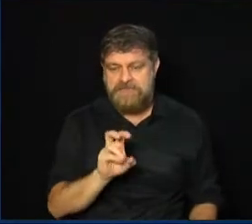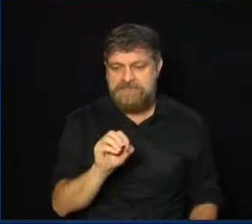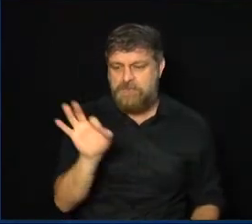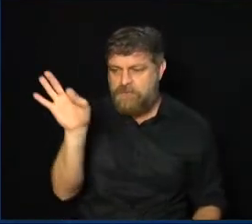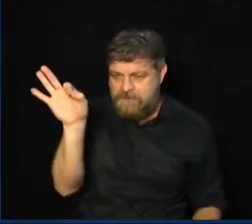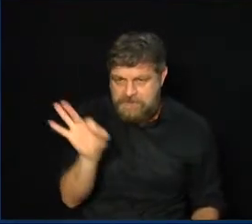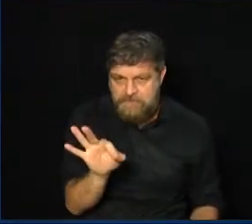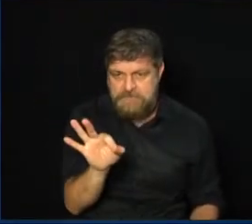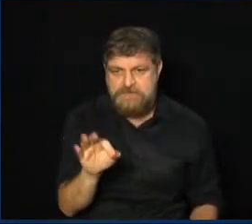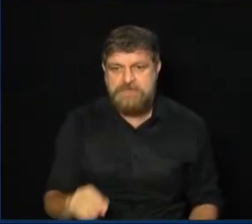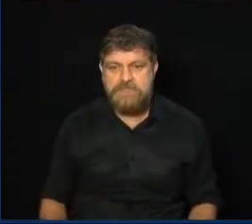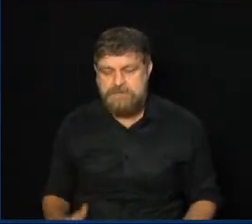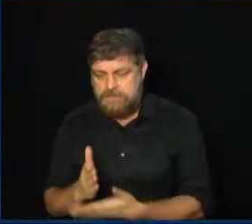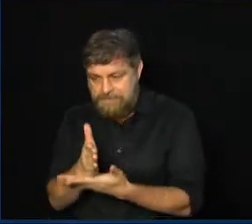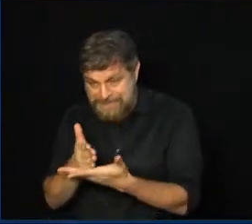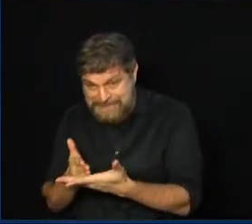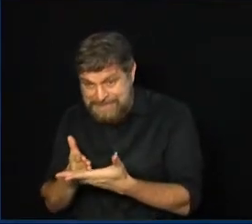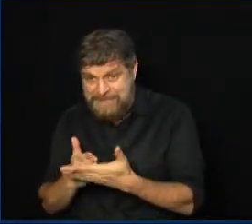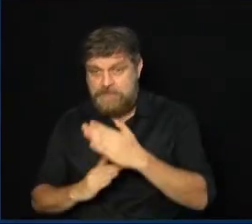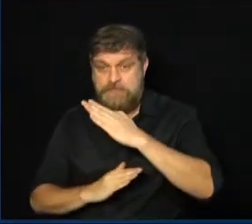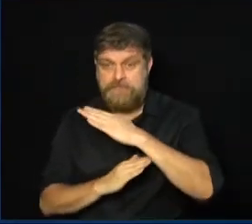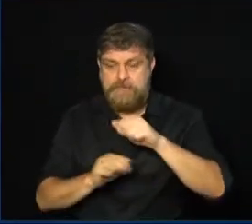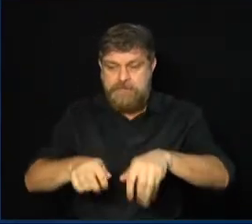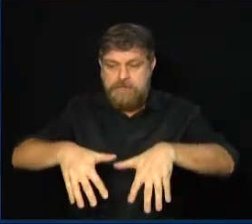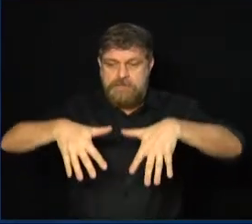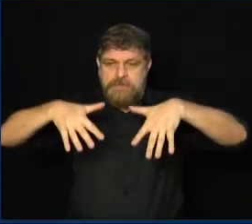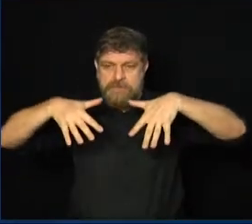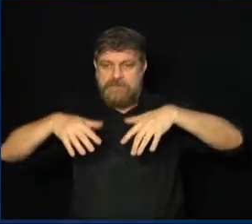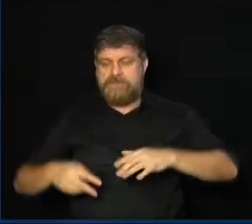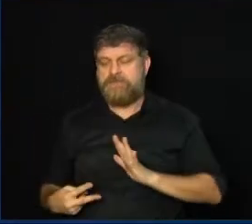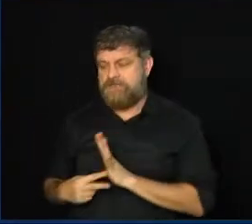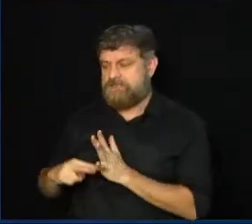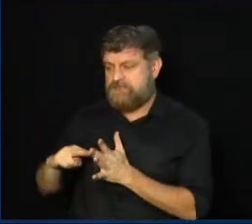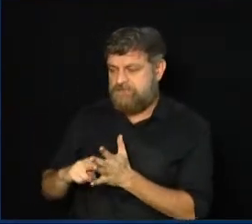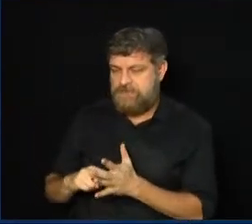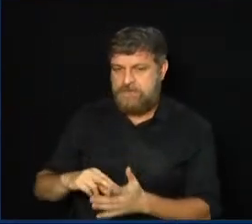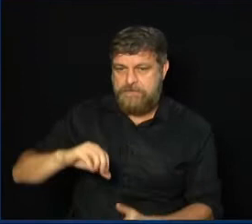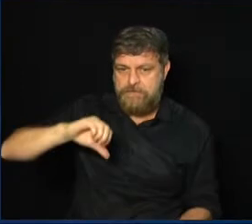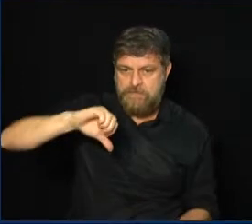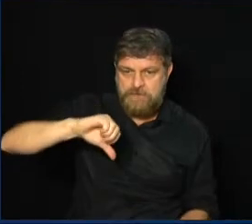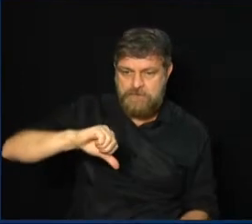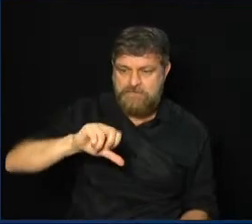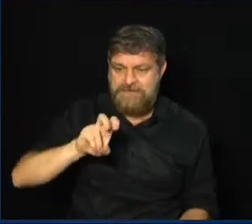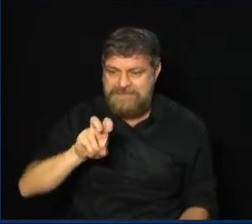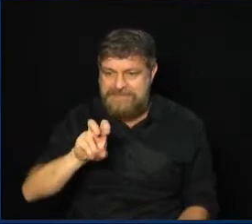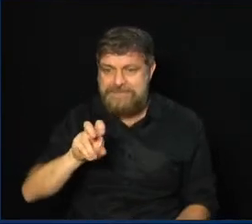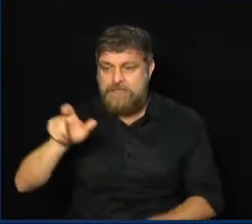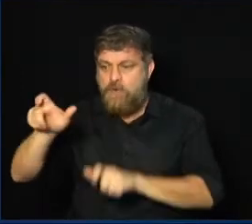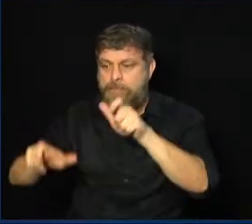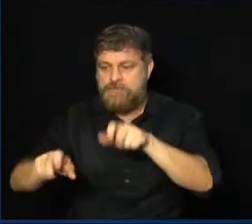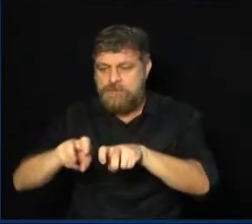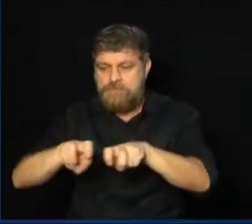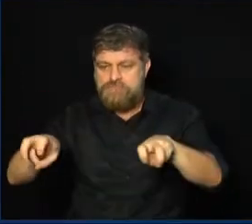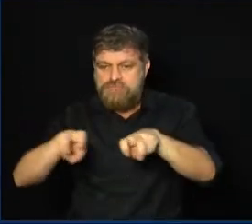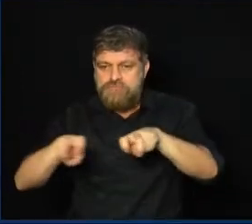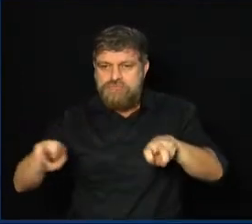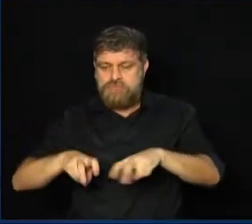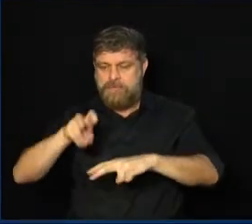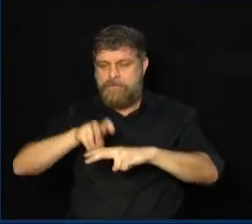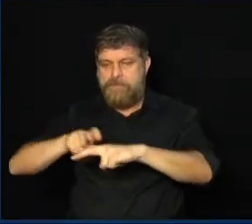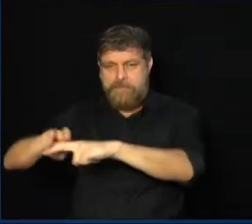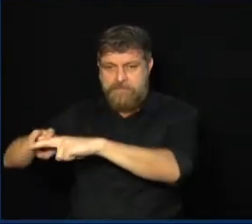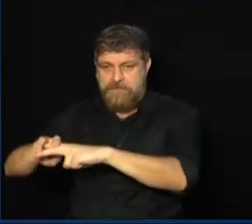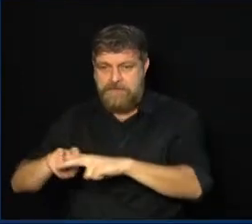da capacidade máxima do plenário, ou seja, 95 lugares. A medida inclui as